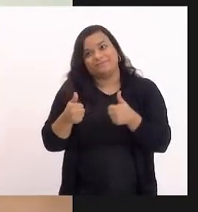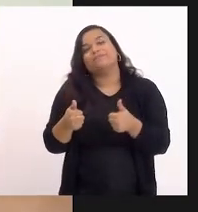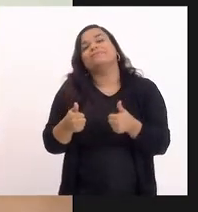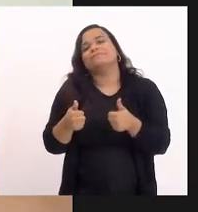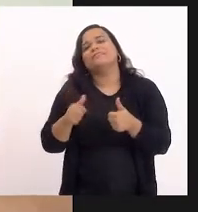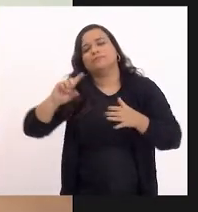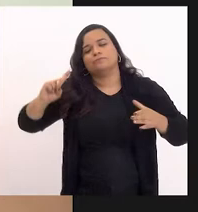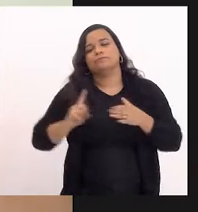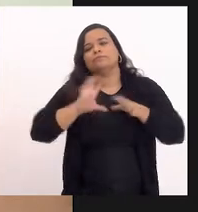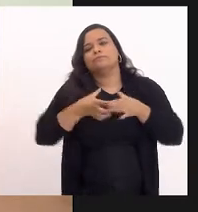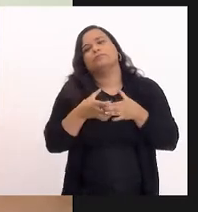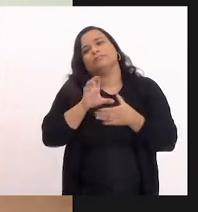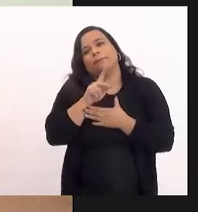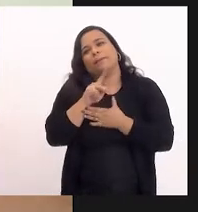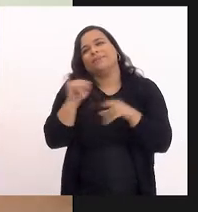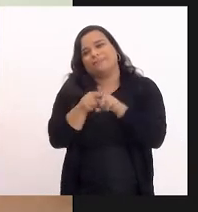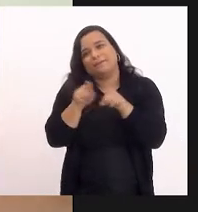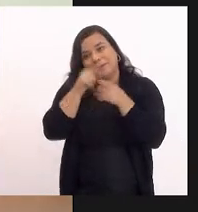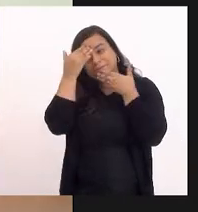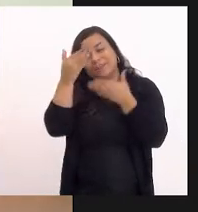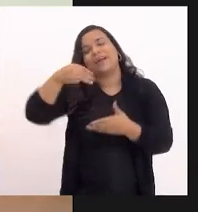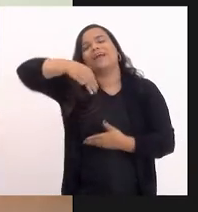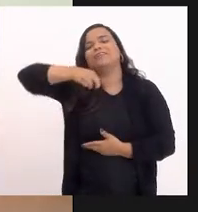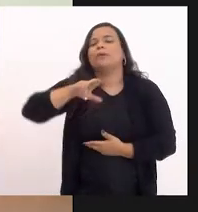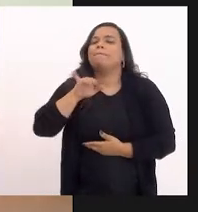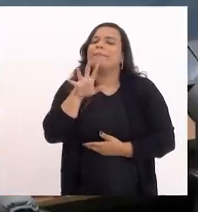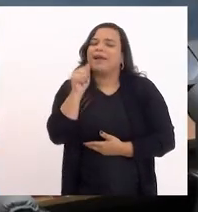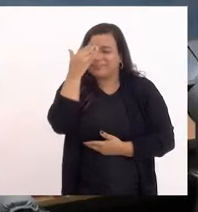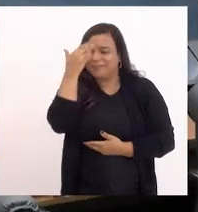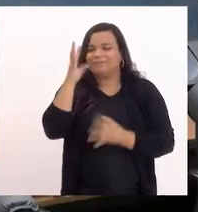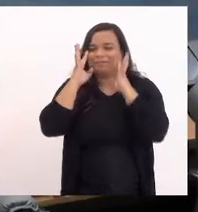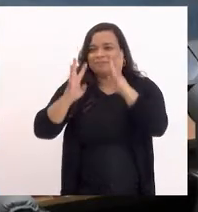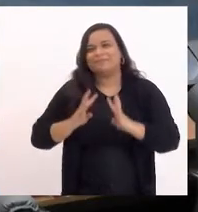membro também dessa CPI. Está bom, Marta? Muito obrigada pela atenção.